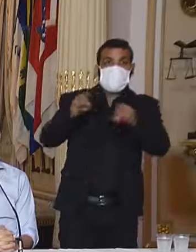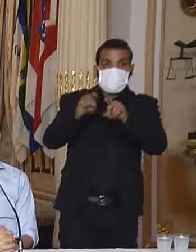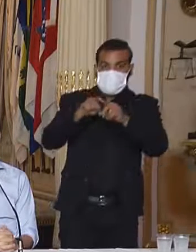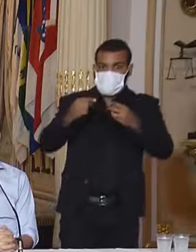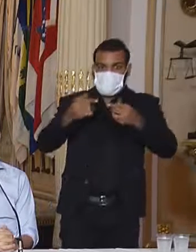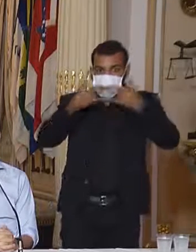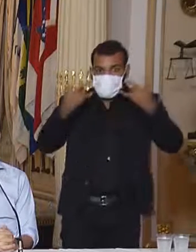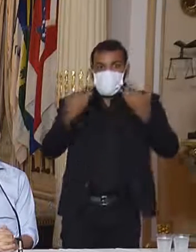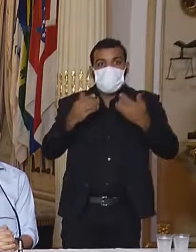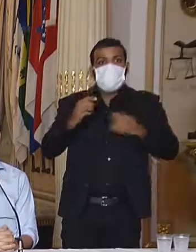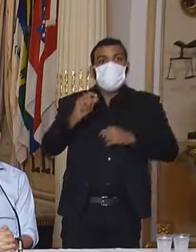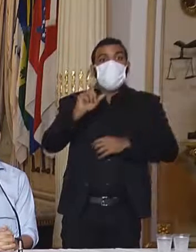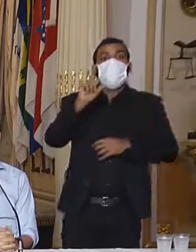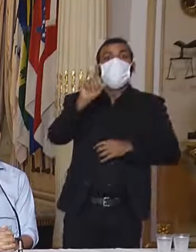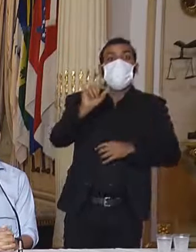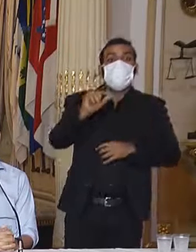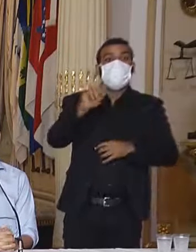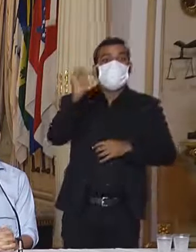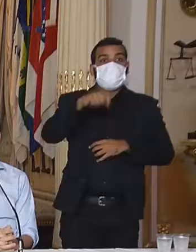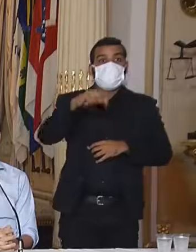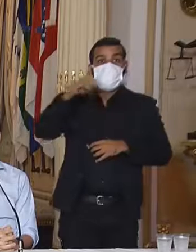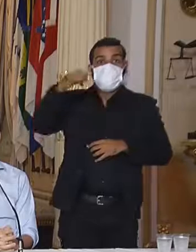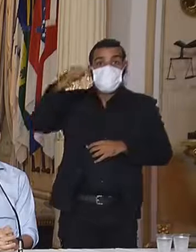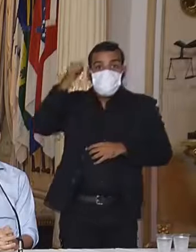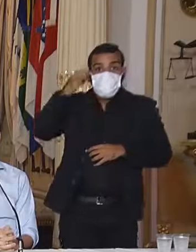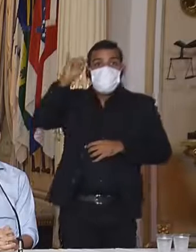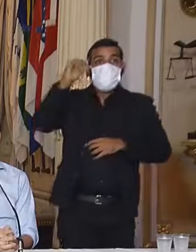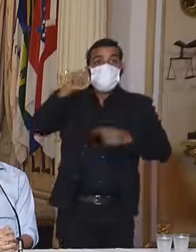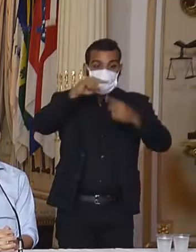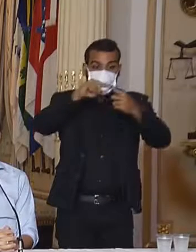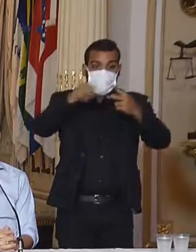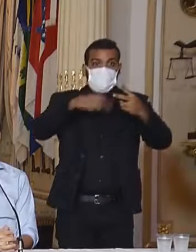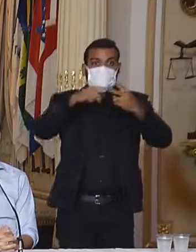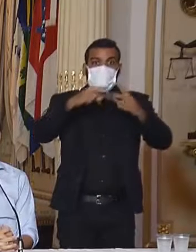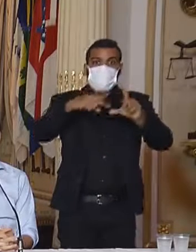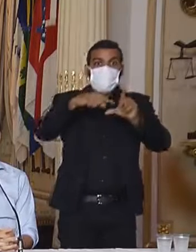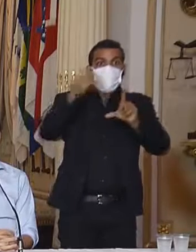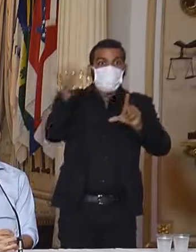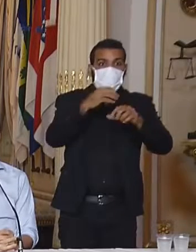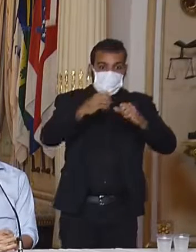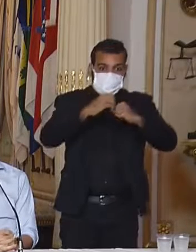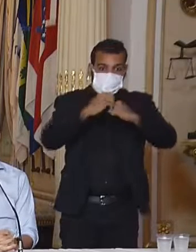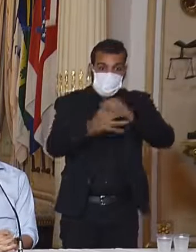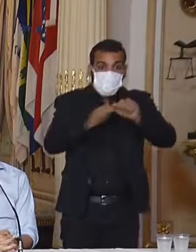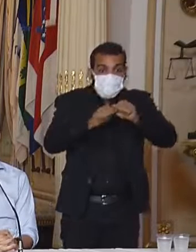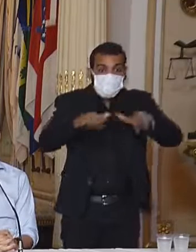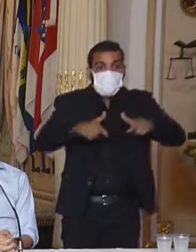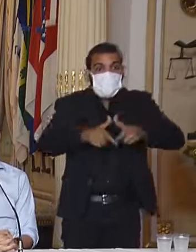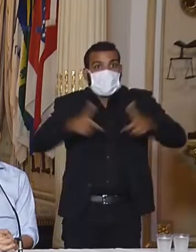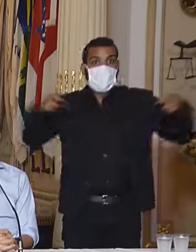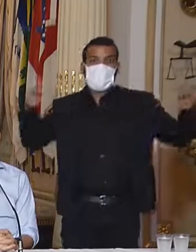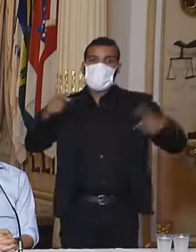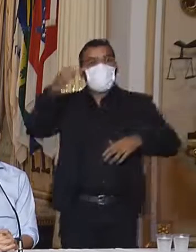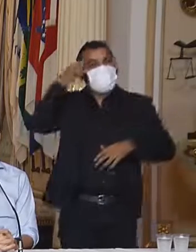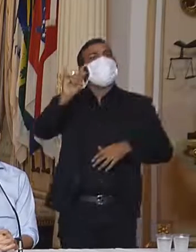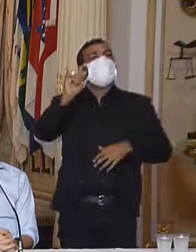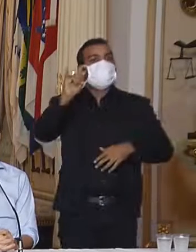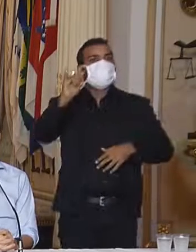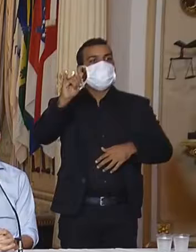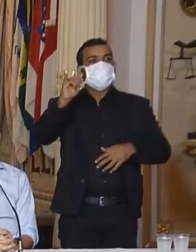ou, há quem diga, até evitar uma segunda onda da doença naqueles casos, naqueles locais onde